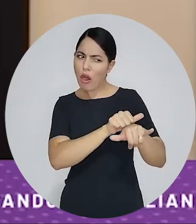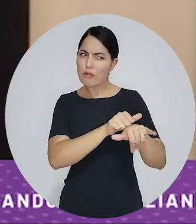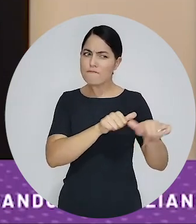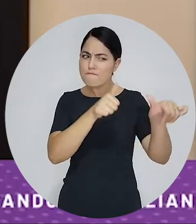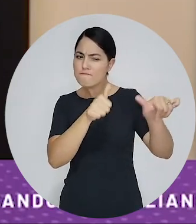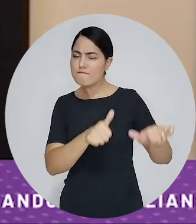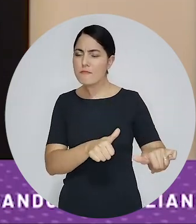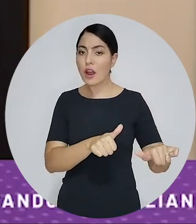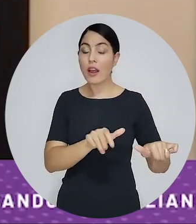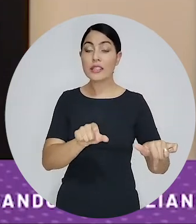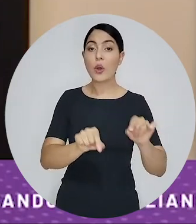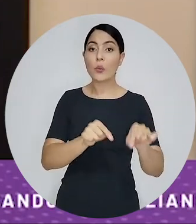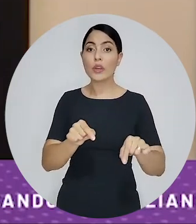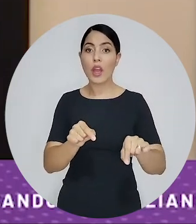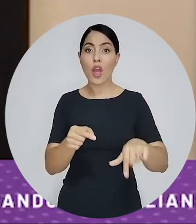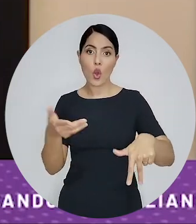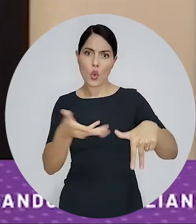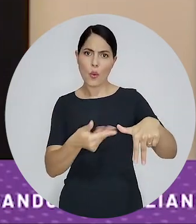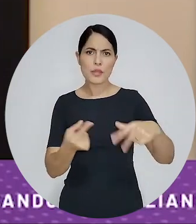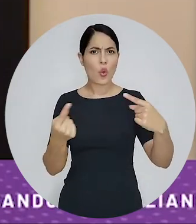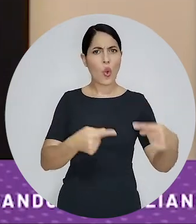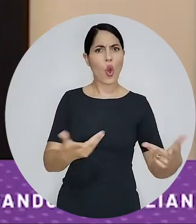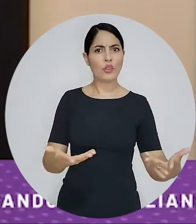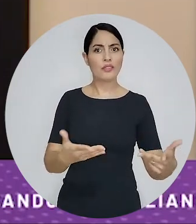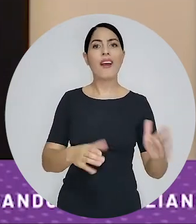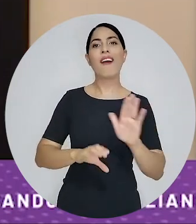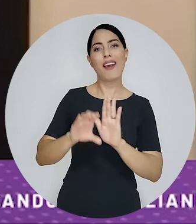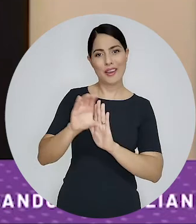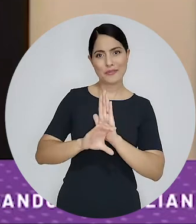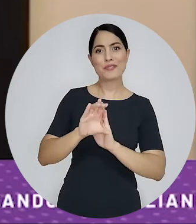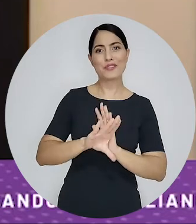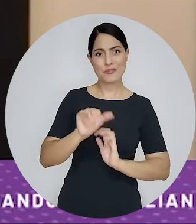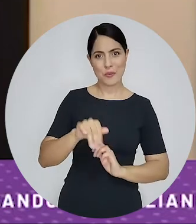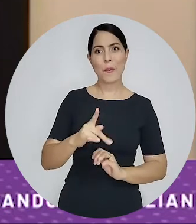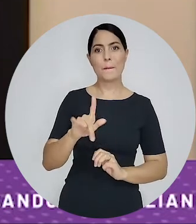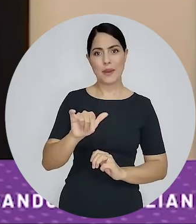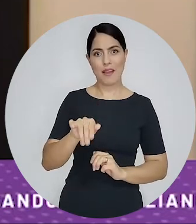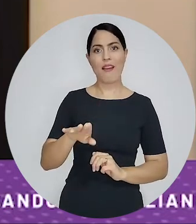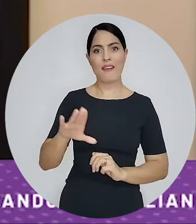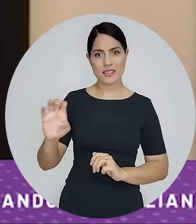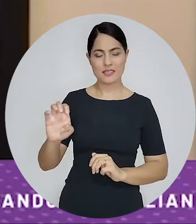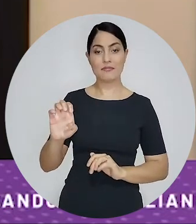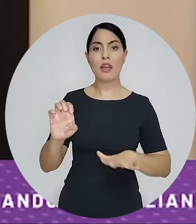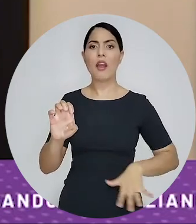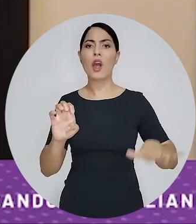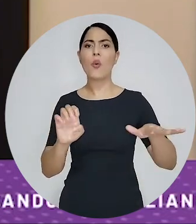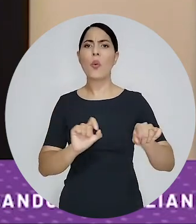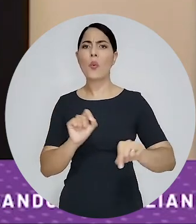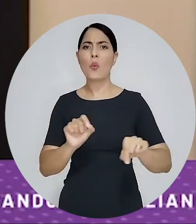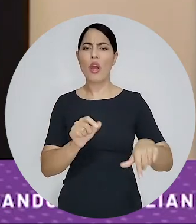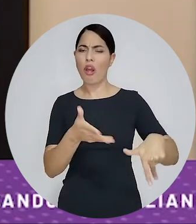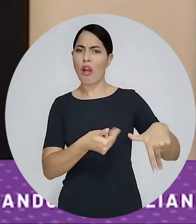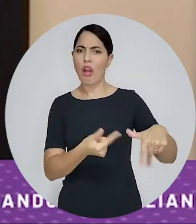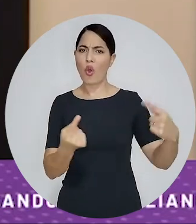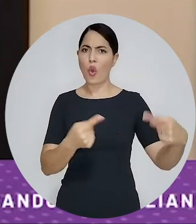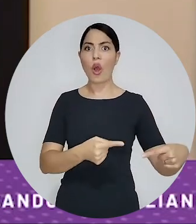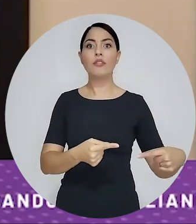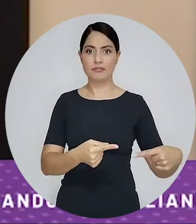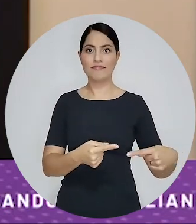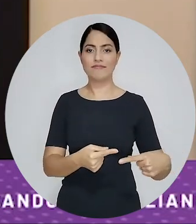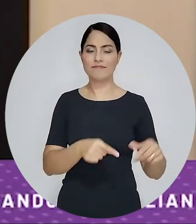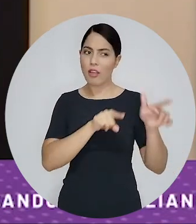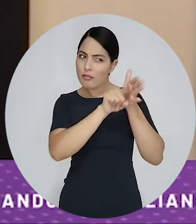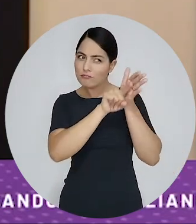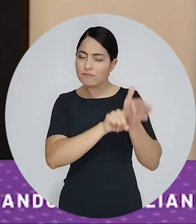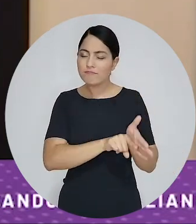conhecido com o viés de anticorrupção com a mitigação de área de Compliance como uma área que mitiga riscos